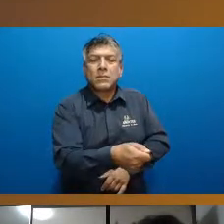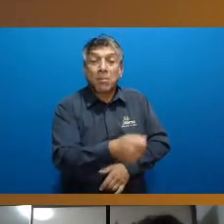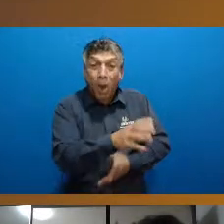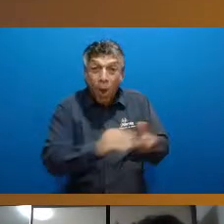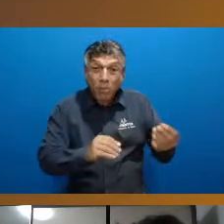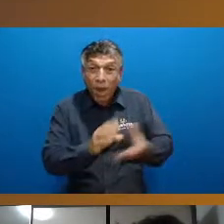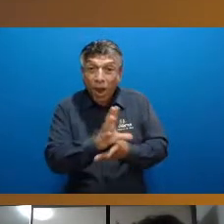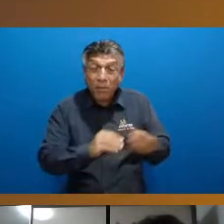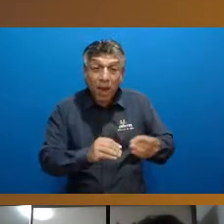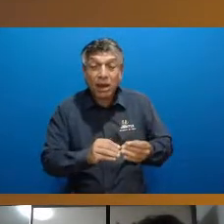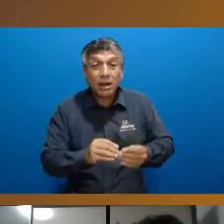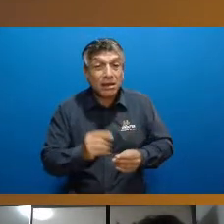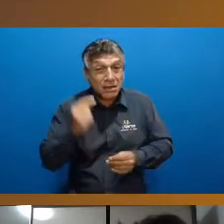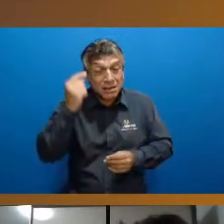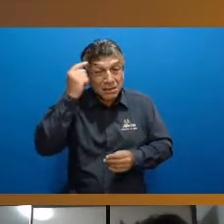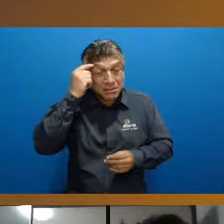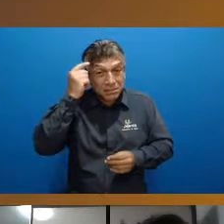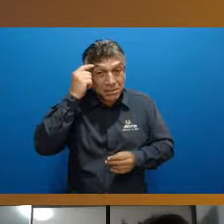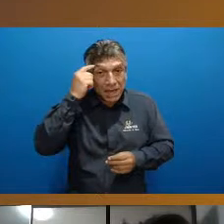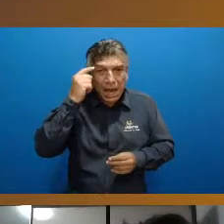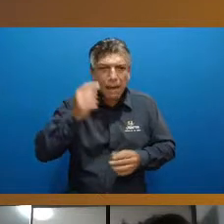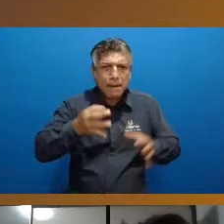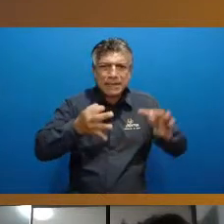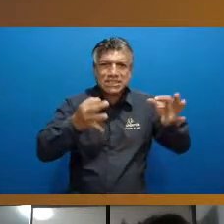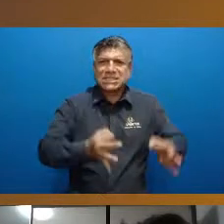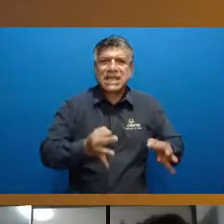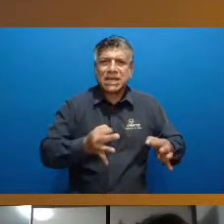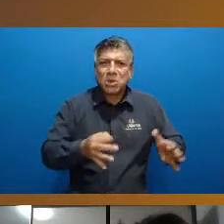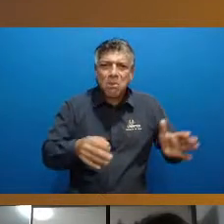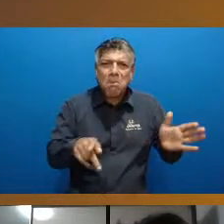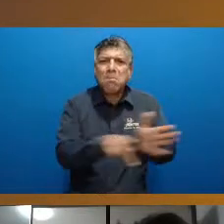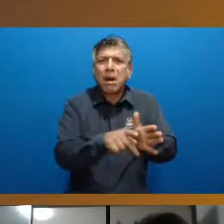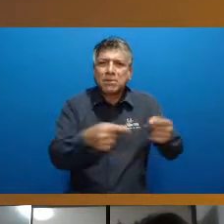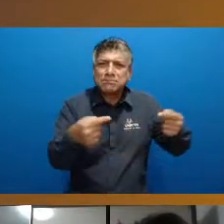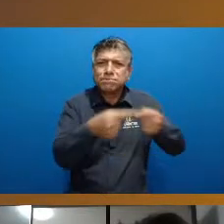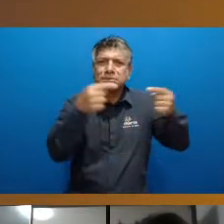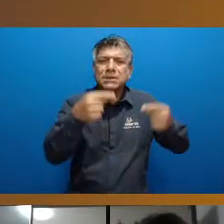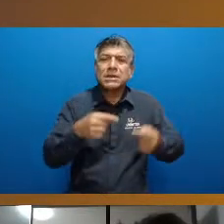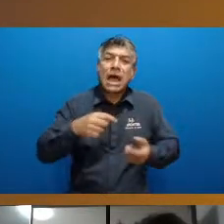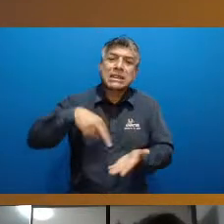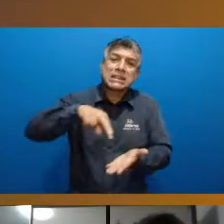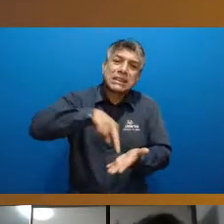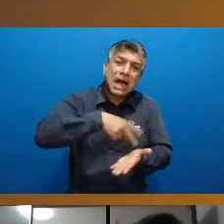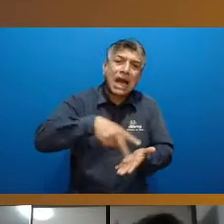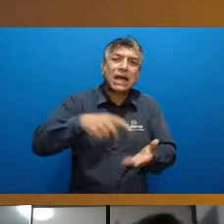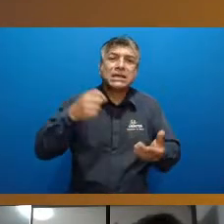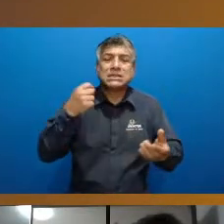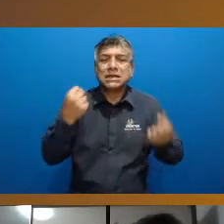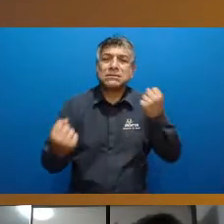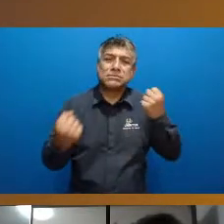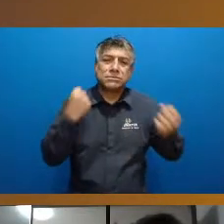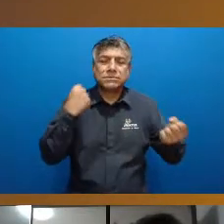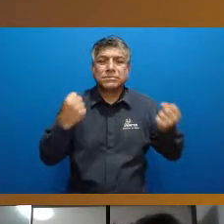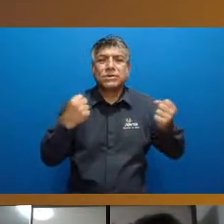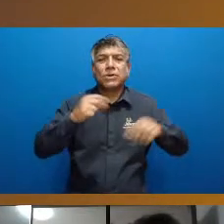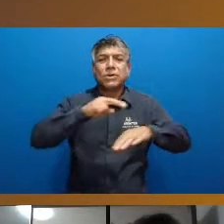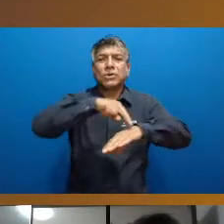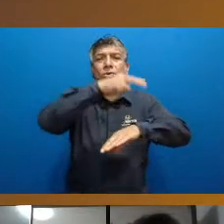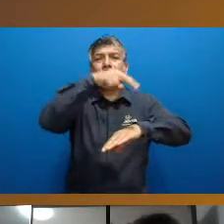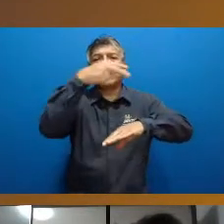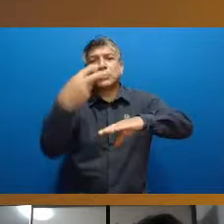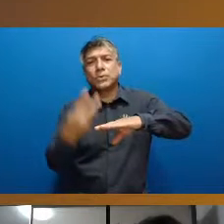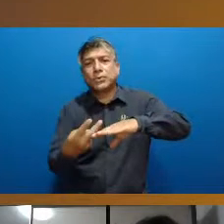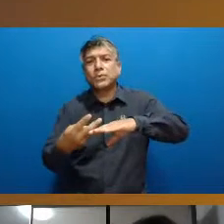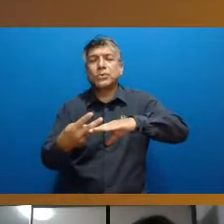o gesto motor específico da modalidade seja dança seja ginástica seja outra qualquer